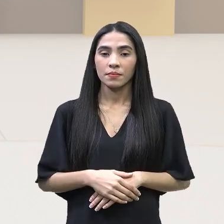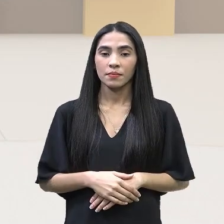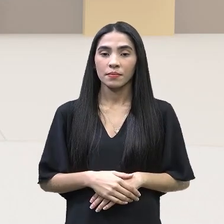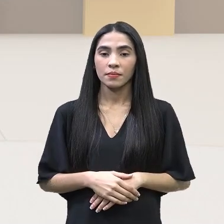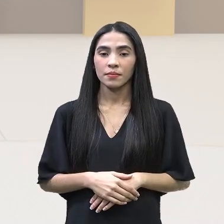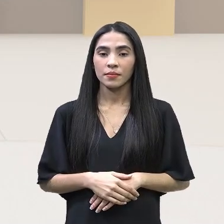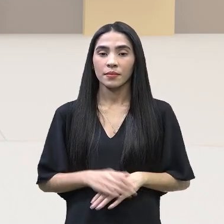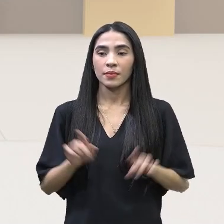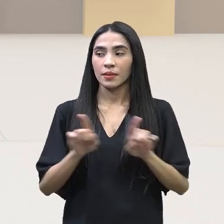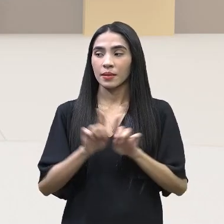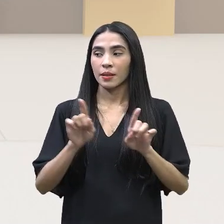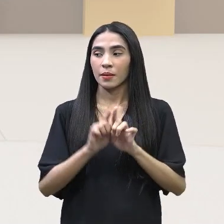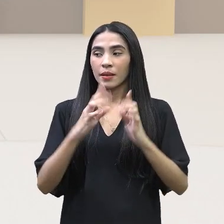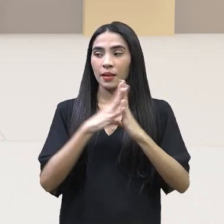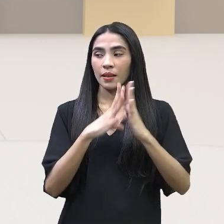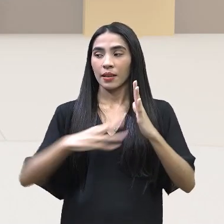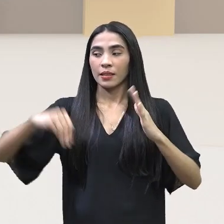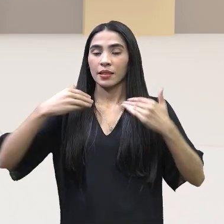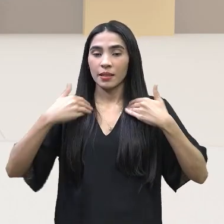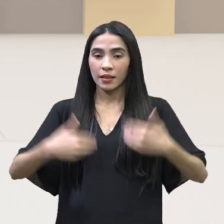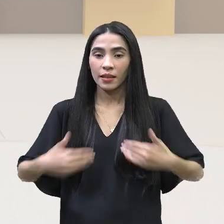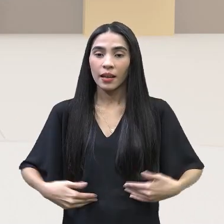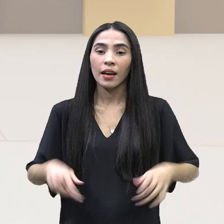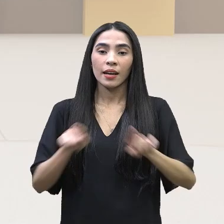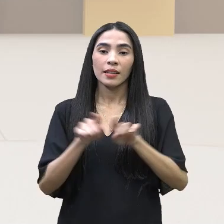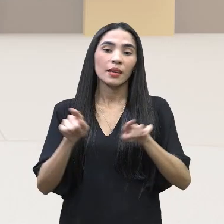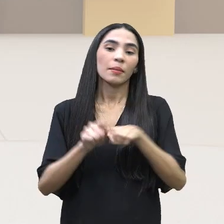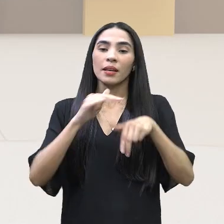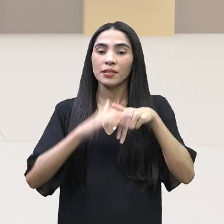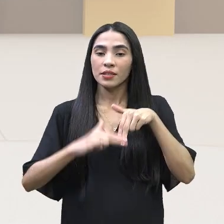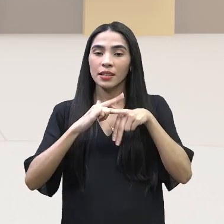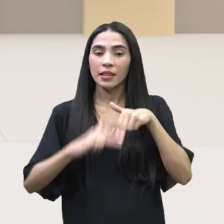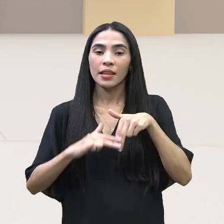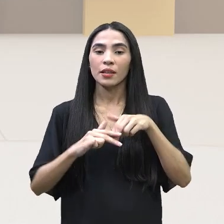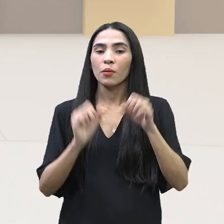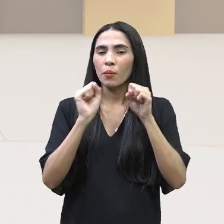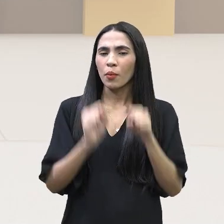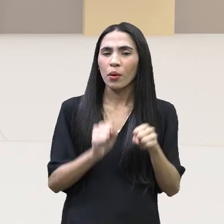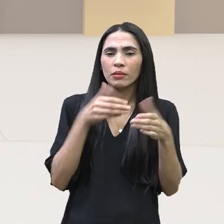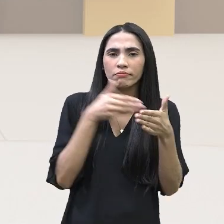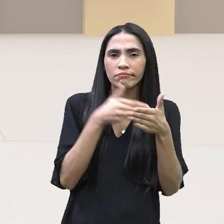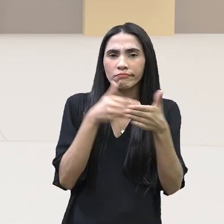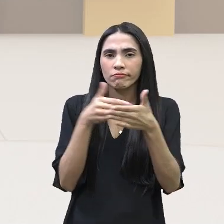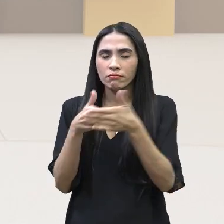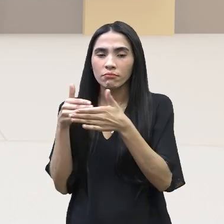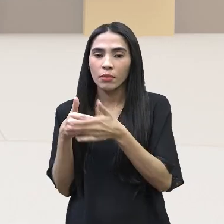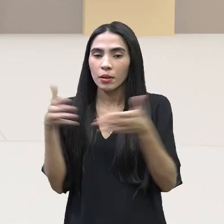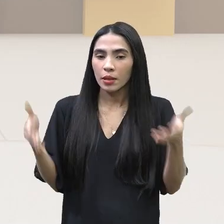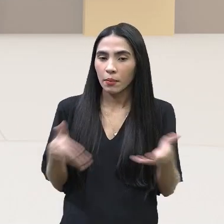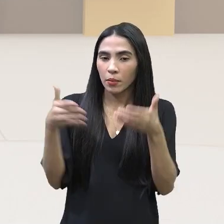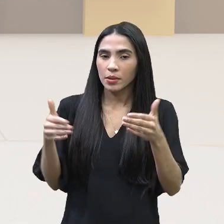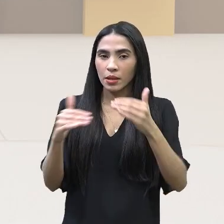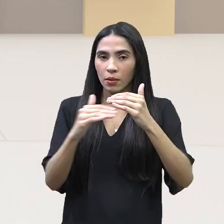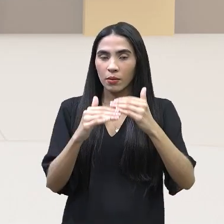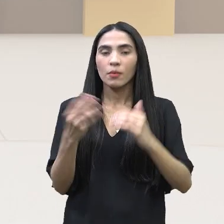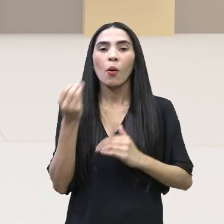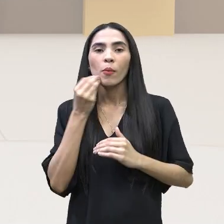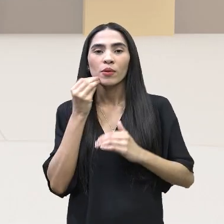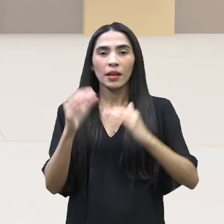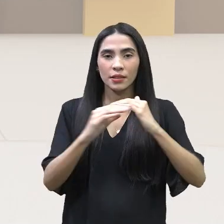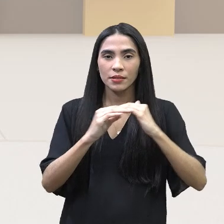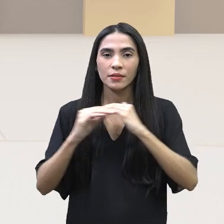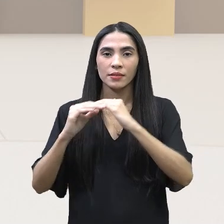estéticas e de gêneros, elas podem interferir na promoção da equidade